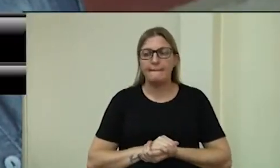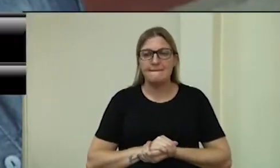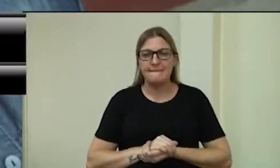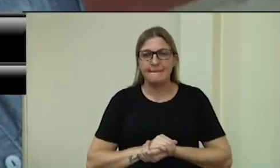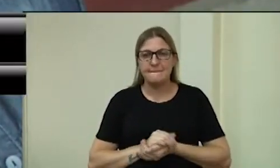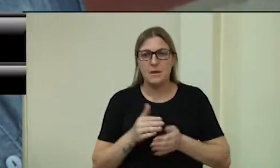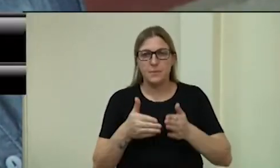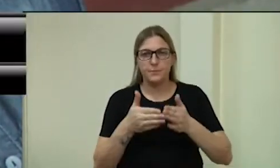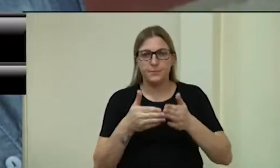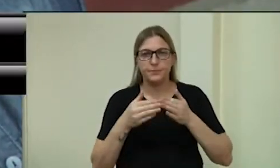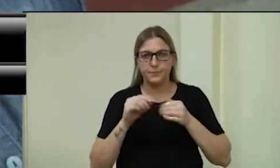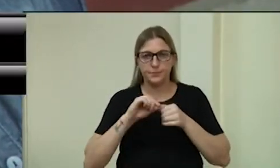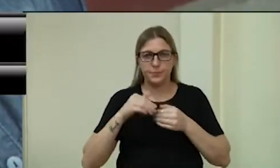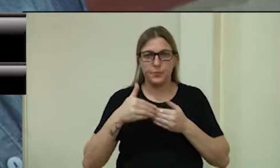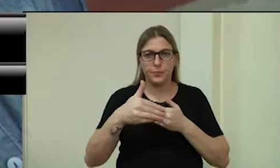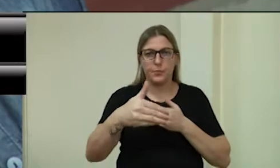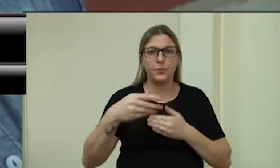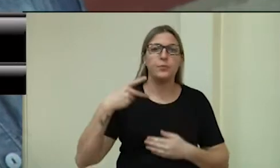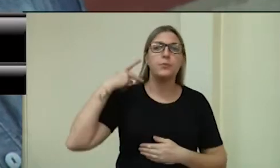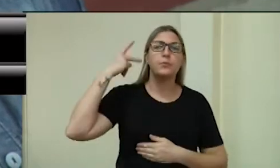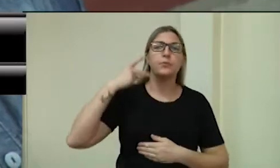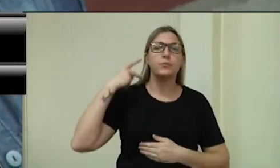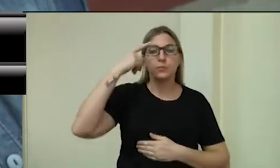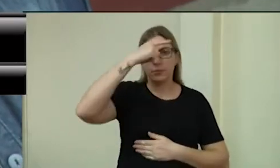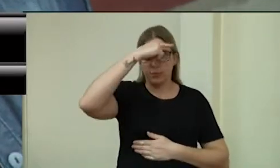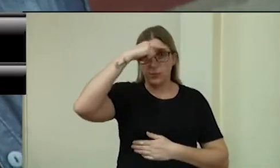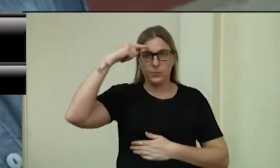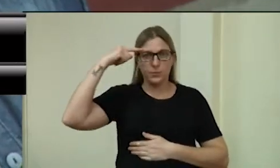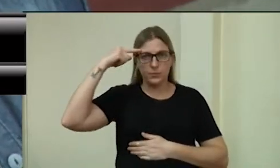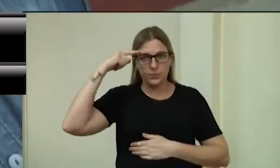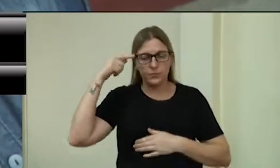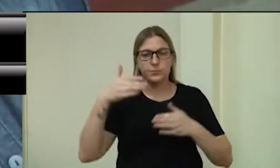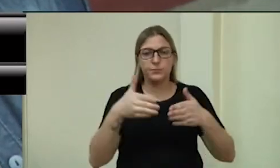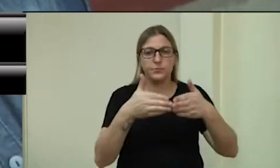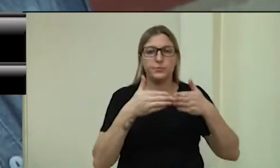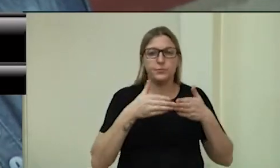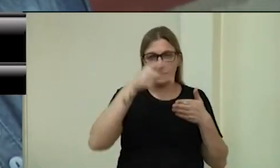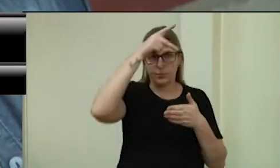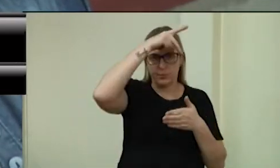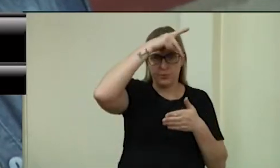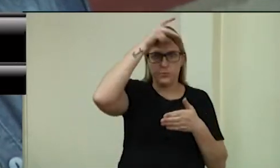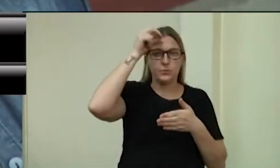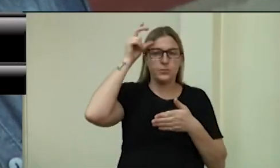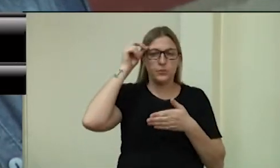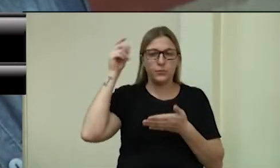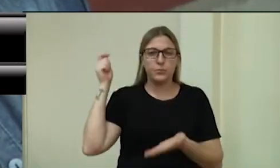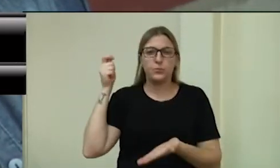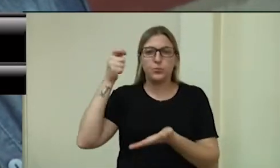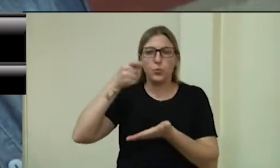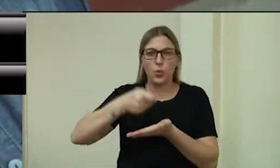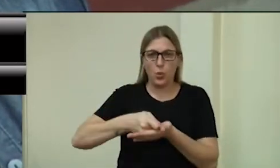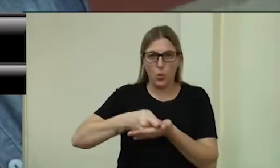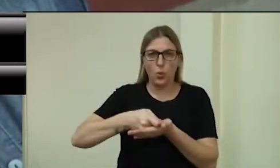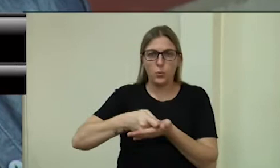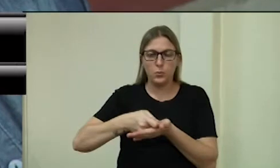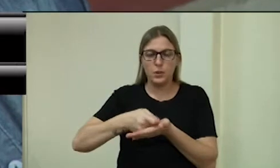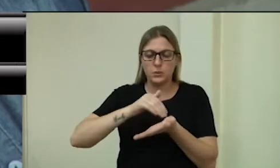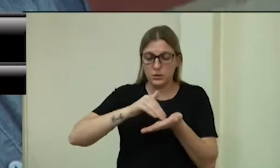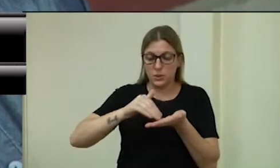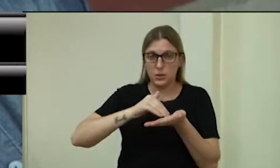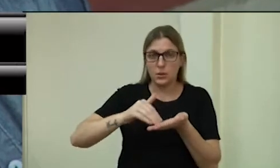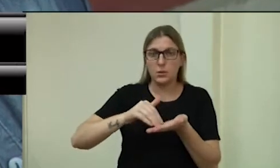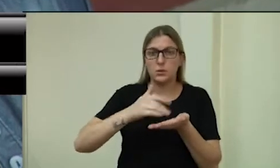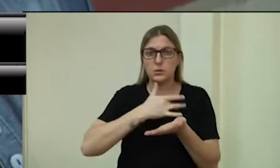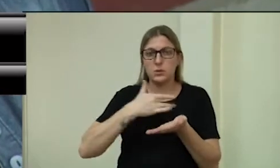Pedido de providências do vereador Alessandro D'Ausoto. Solicita aos órgãos competentes a aquisição pela Secretaria de Saúde do